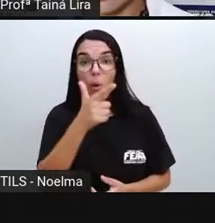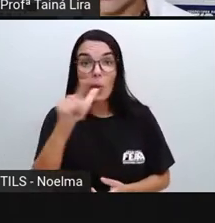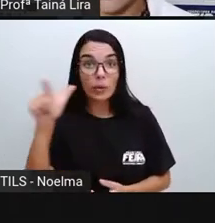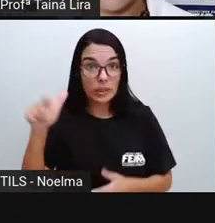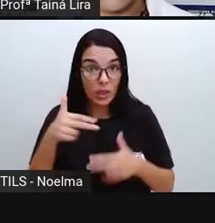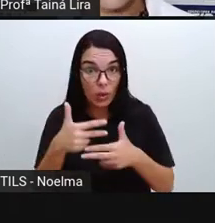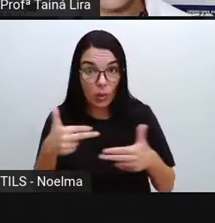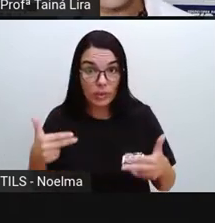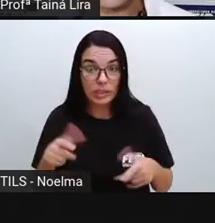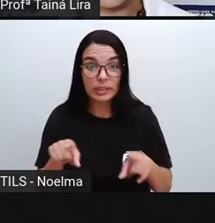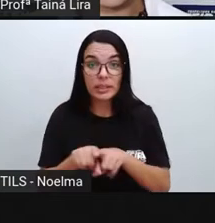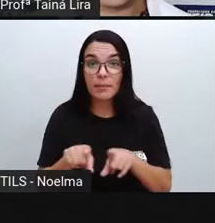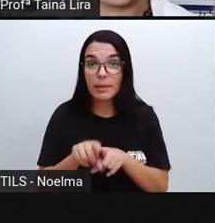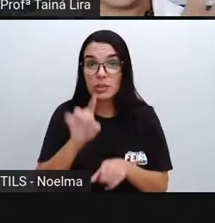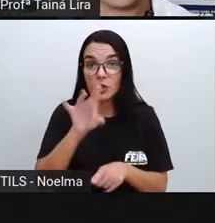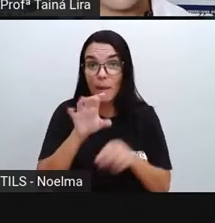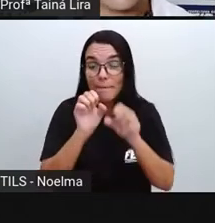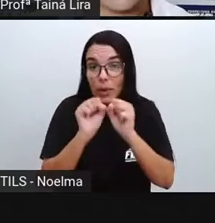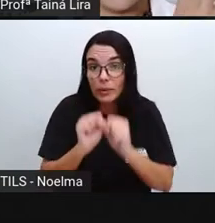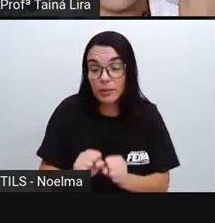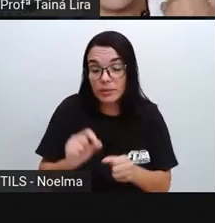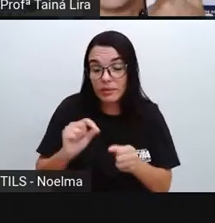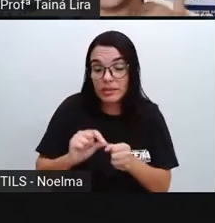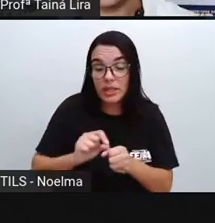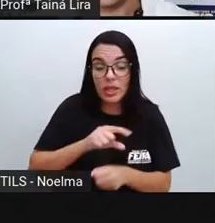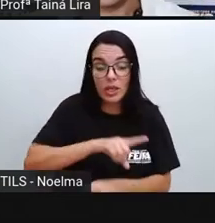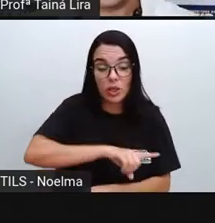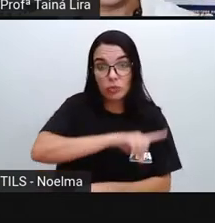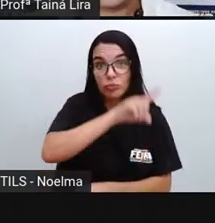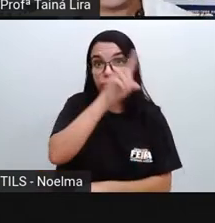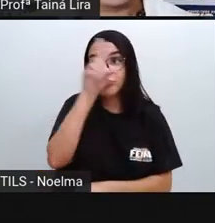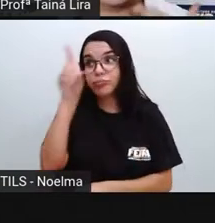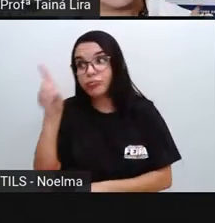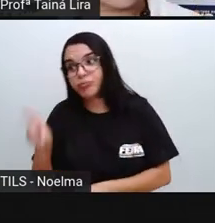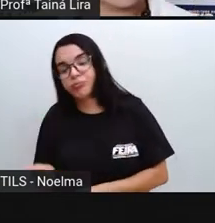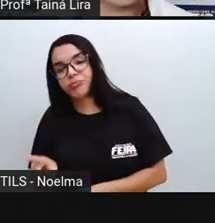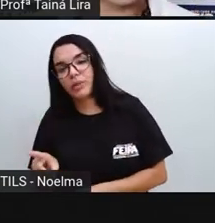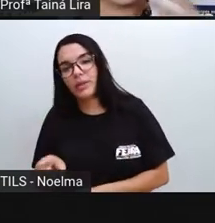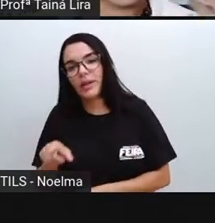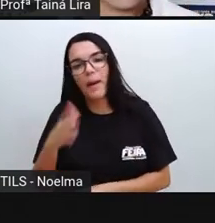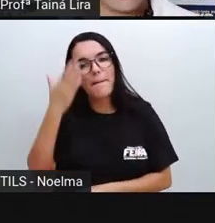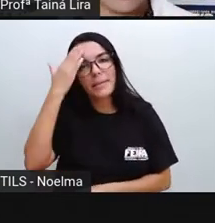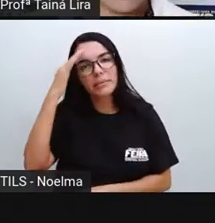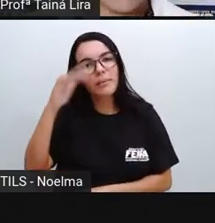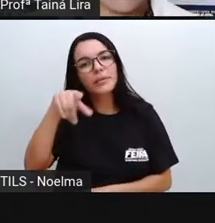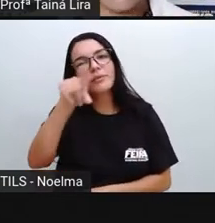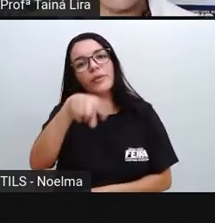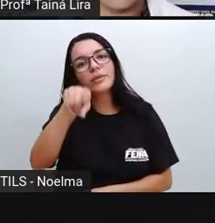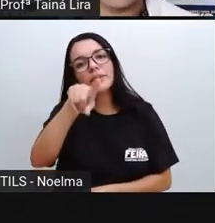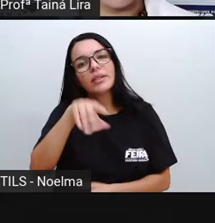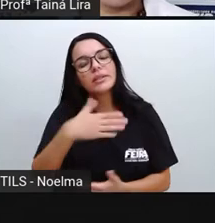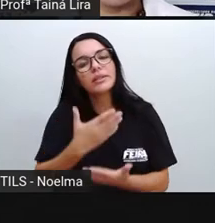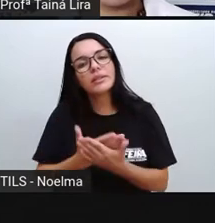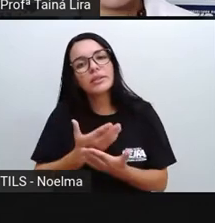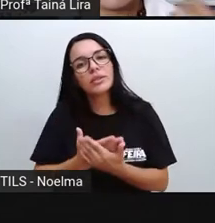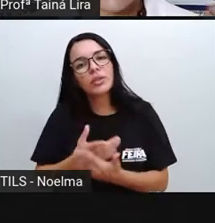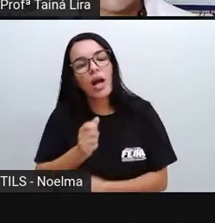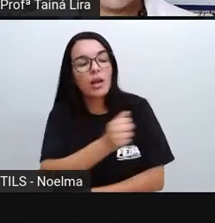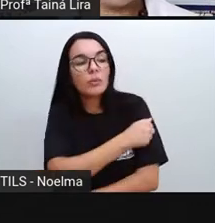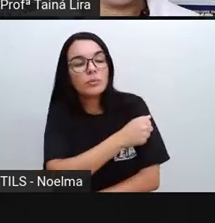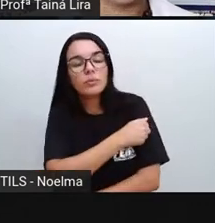podemos fazer durante o dia? Principalmente, vocês que são crianças e estudam de dia, então,